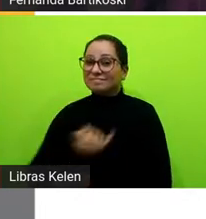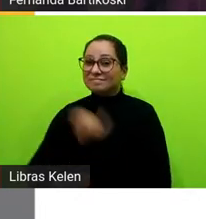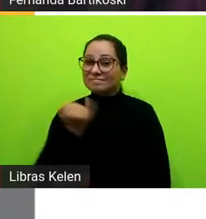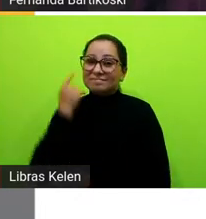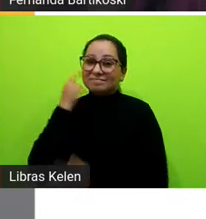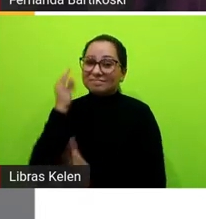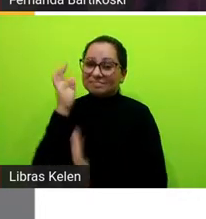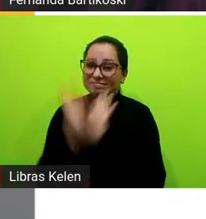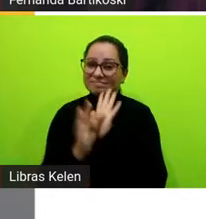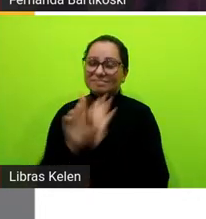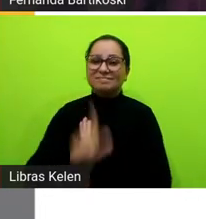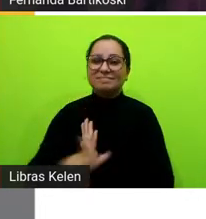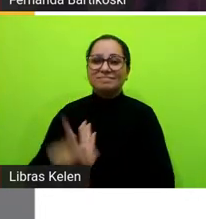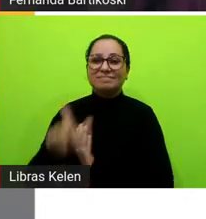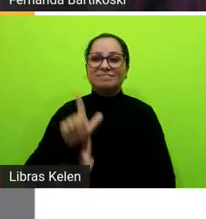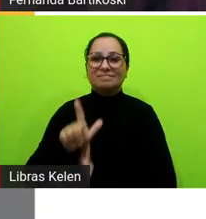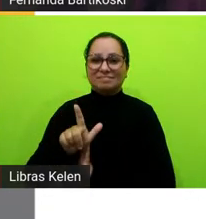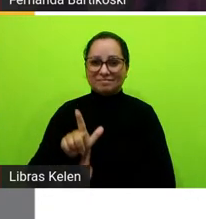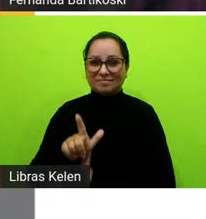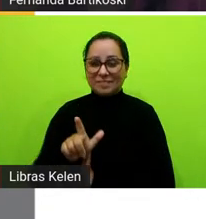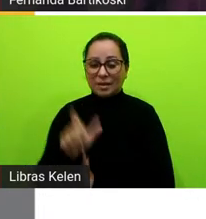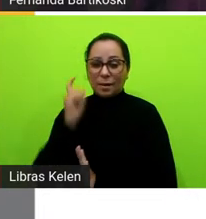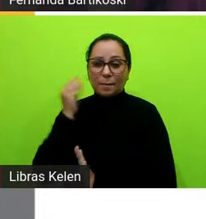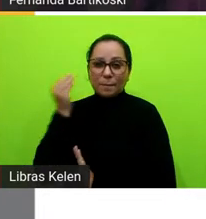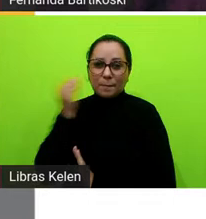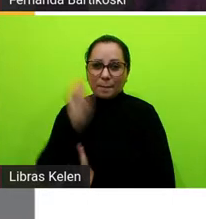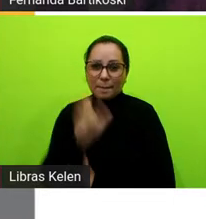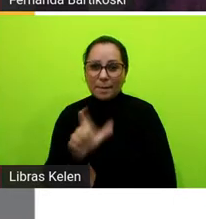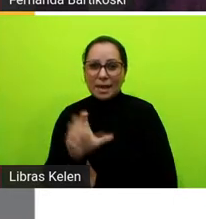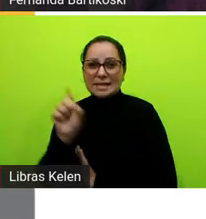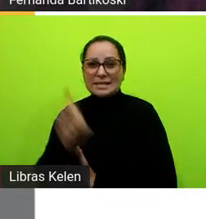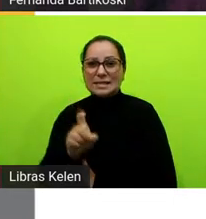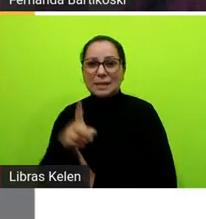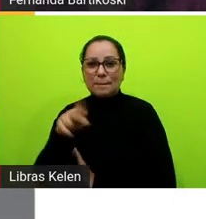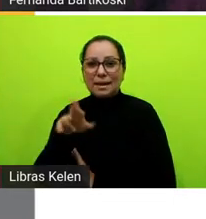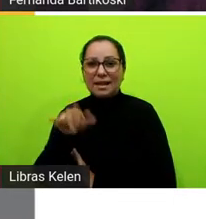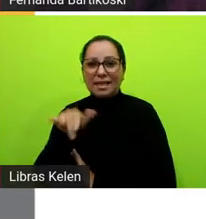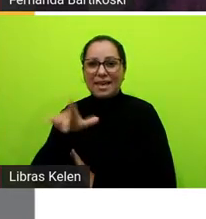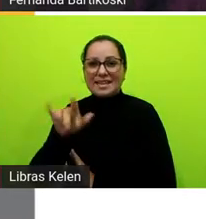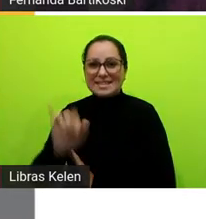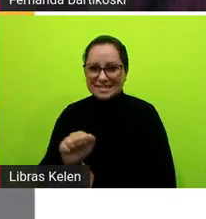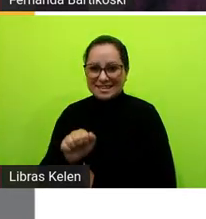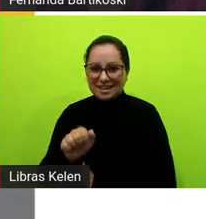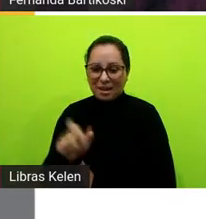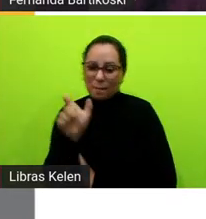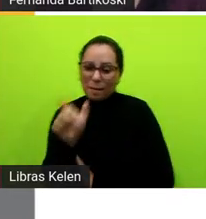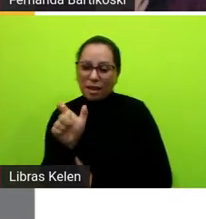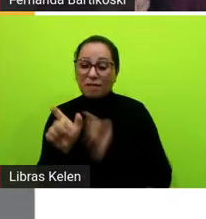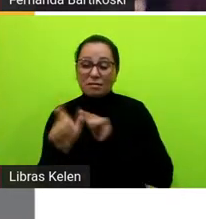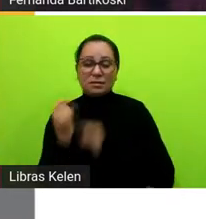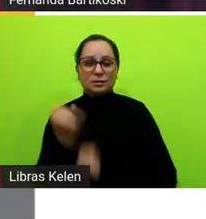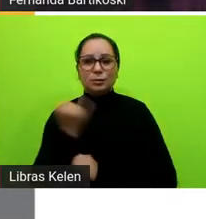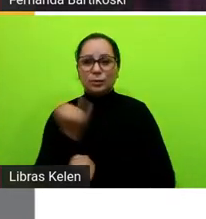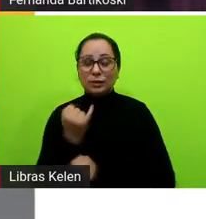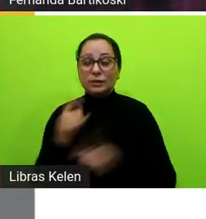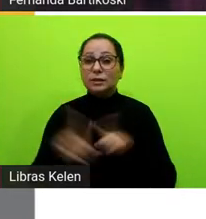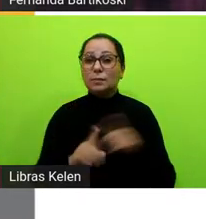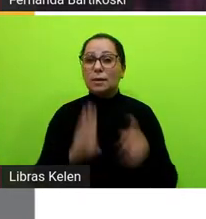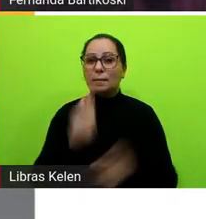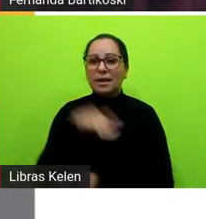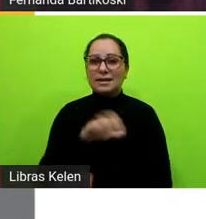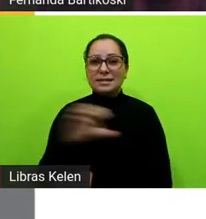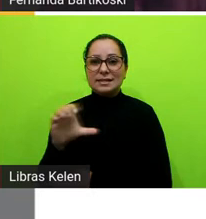literário a experiência estética dos nossos alunos e aí a própria BNCC sugere